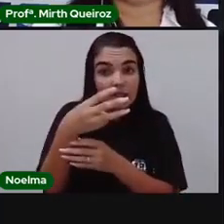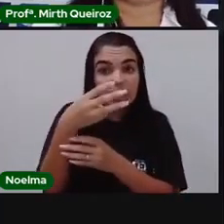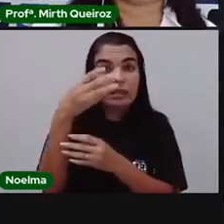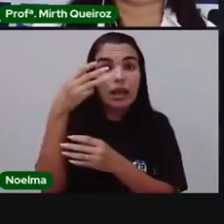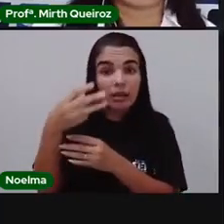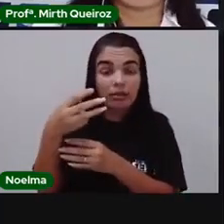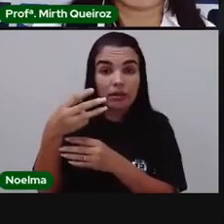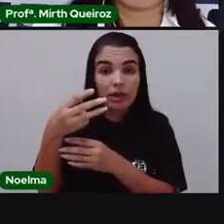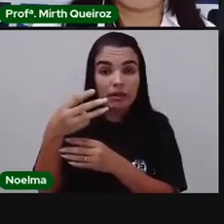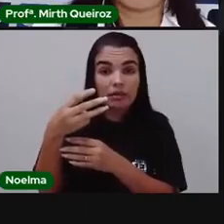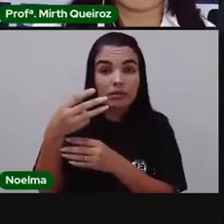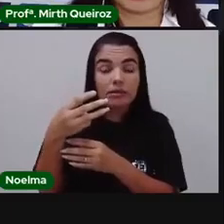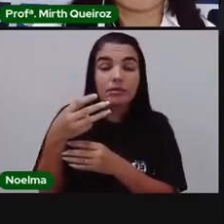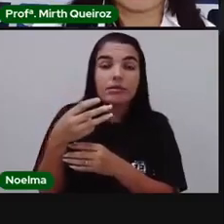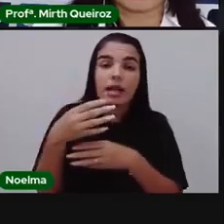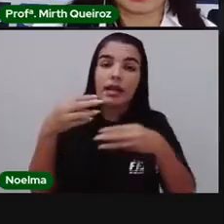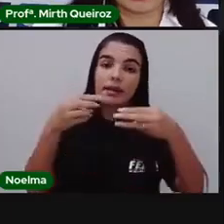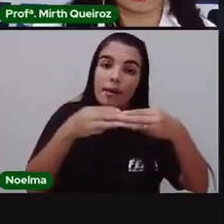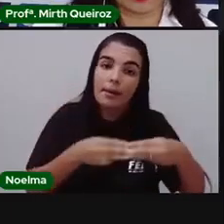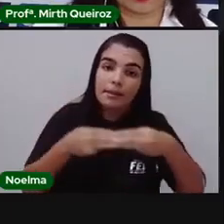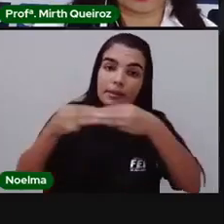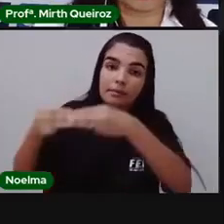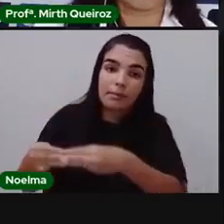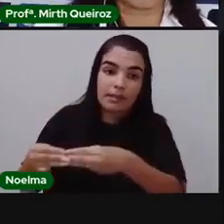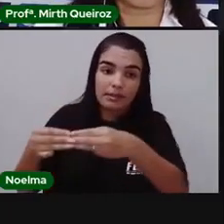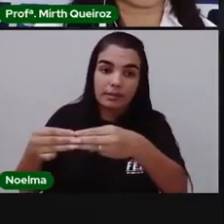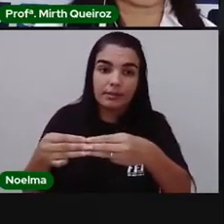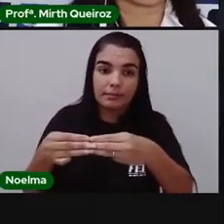633 espécies pesquisadas, certo?